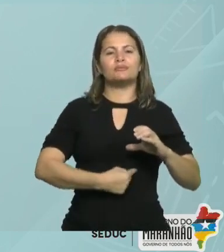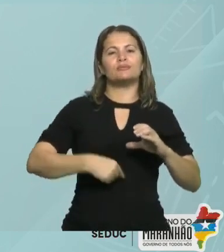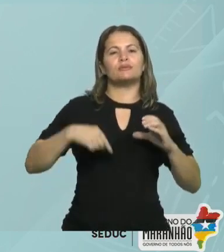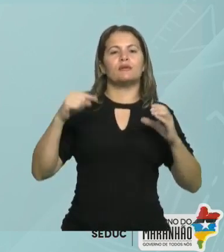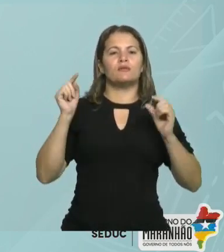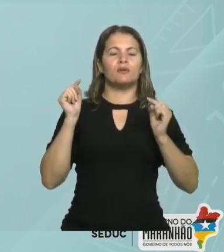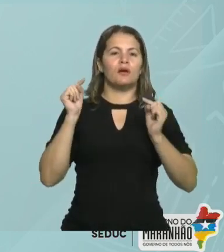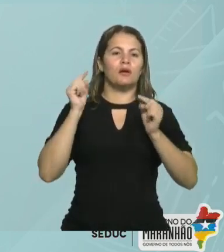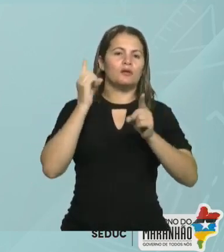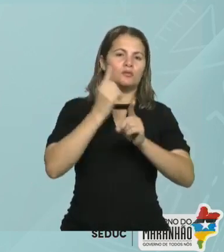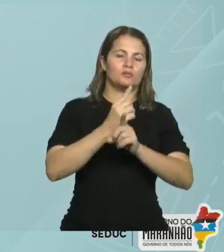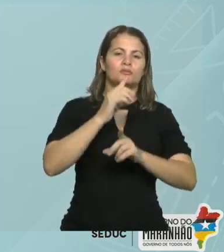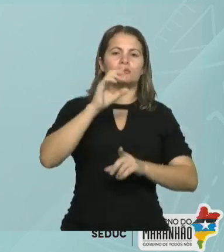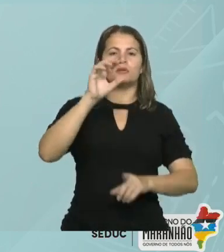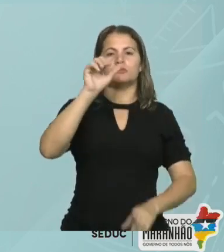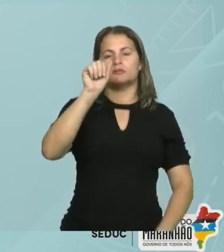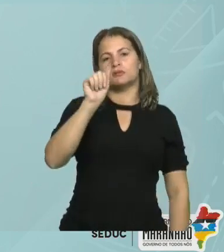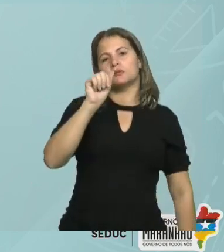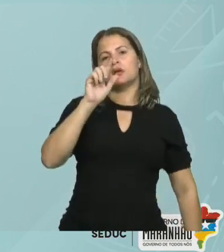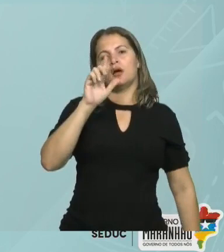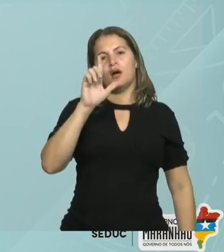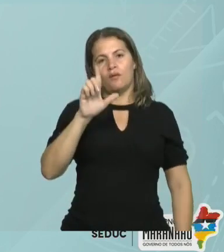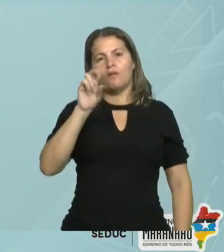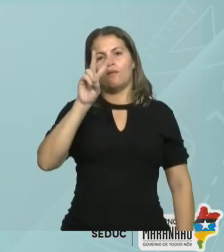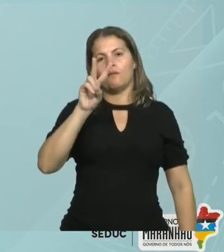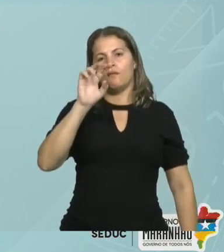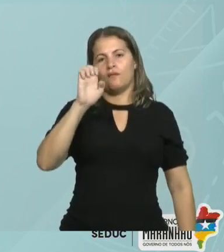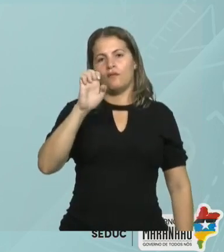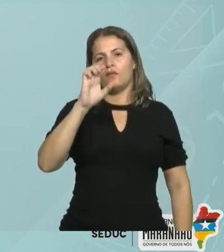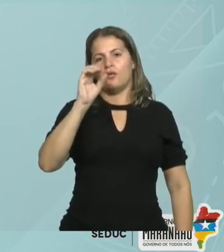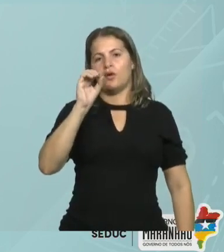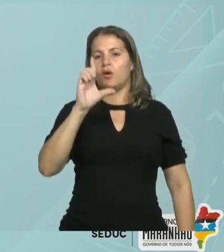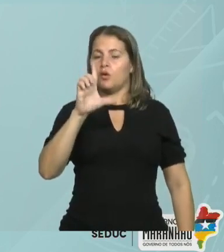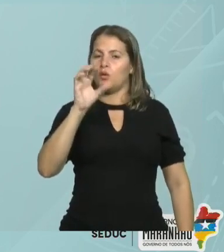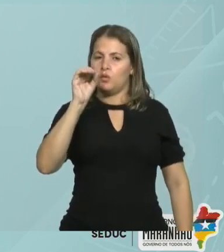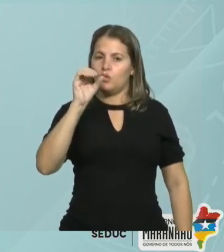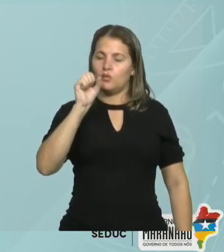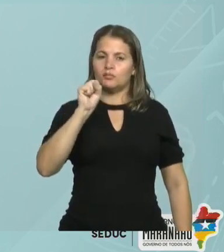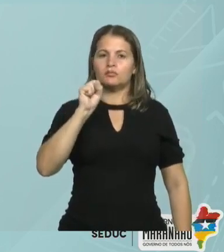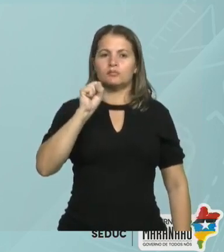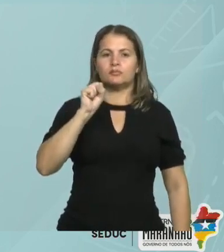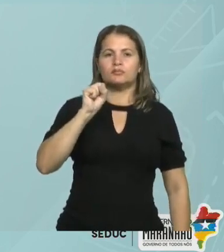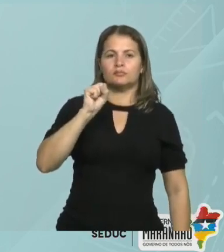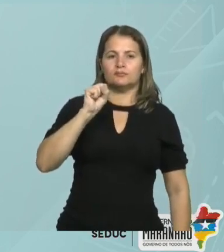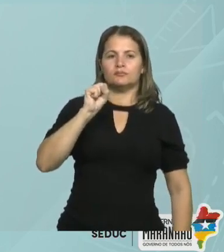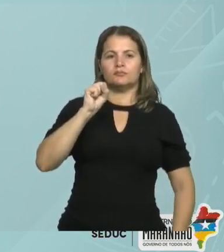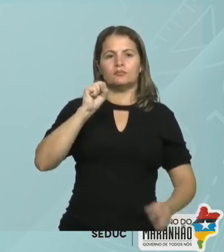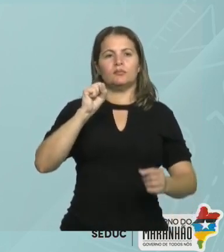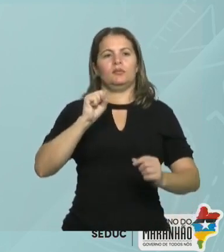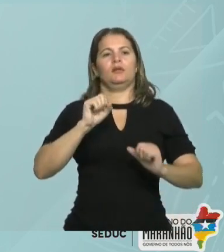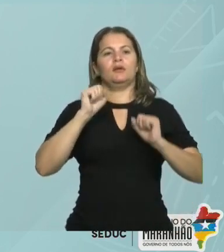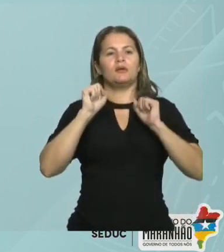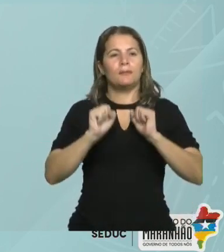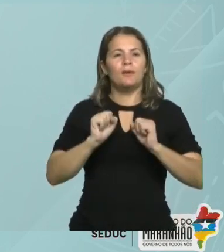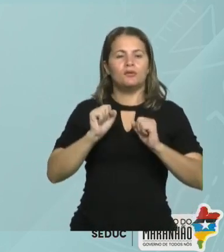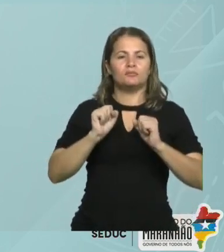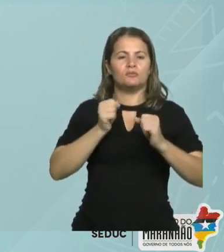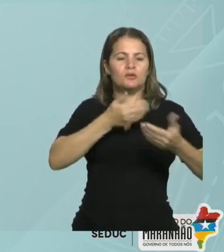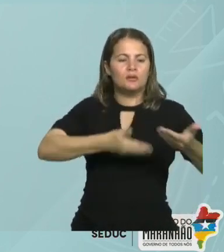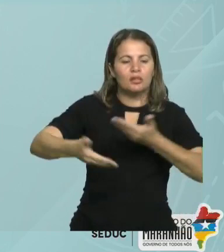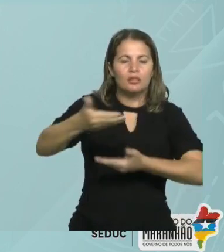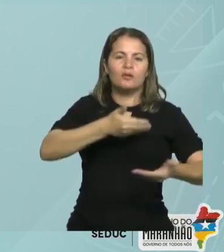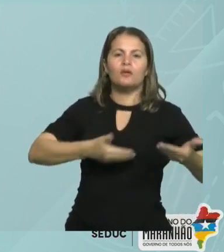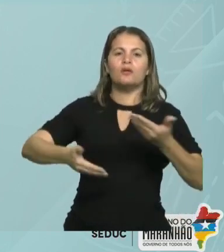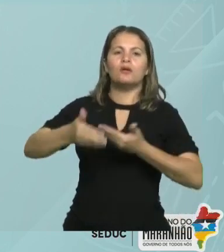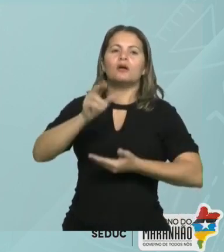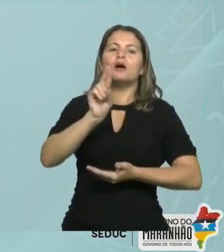onde ocorre troca gasosa entre as estruturas e os capilares que a rodeiam. Essas trocas gasosas são denominadas, então vejam